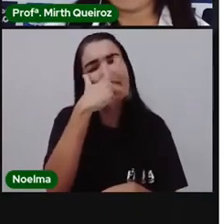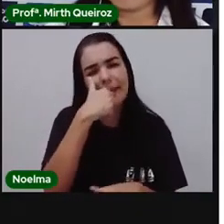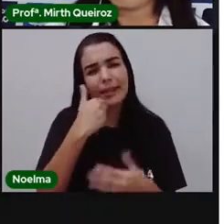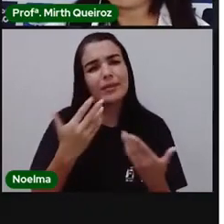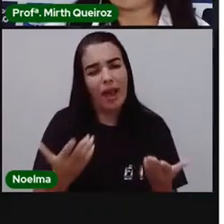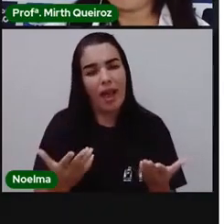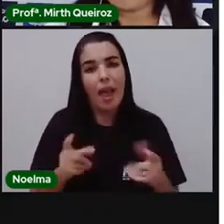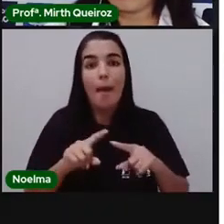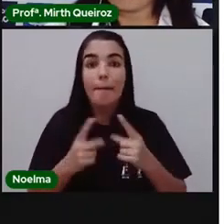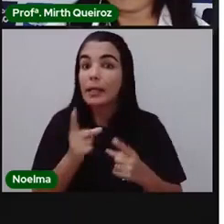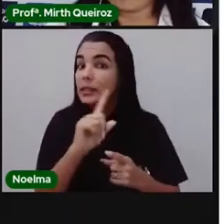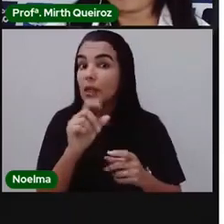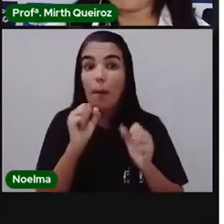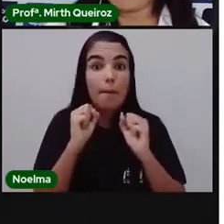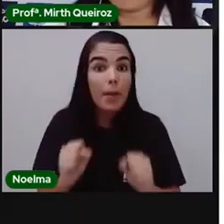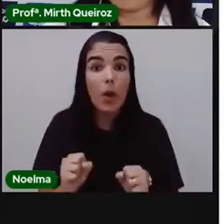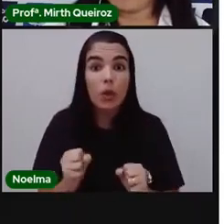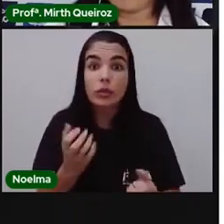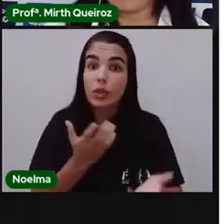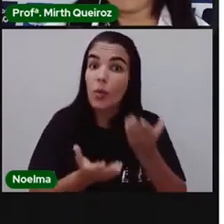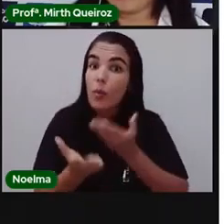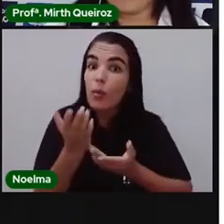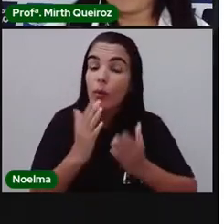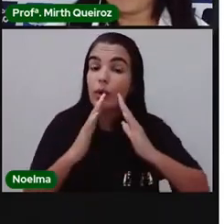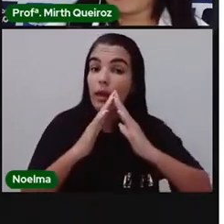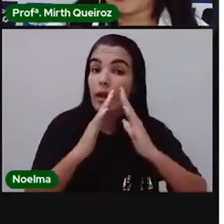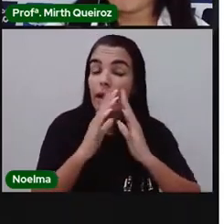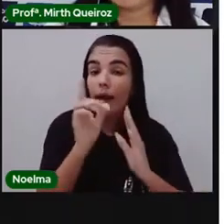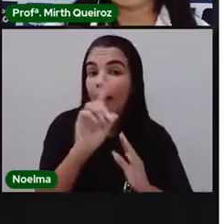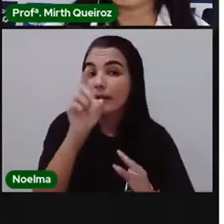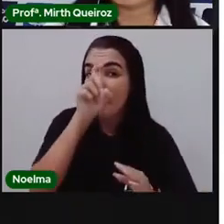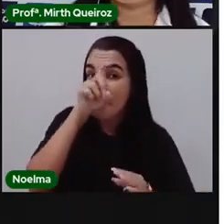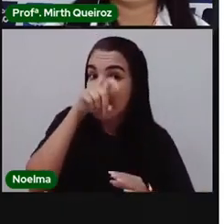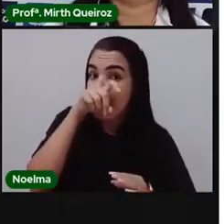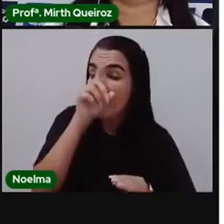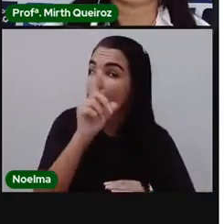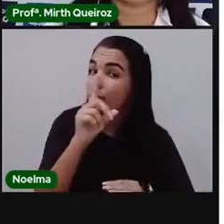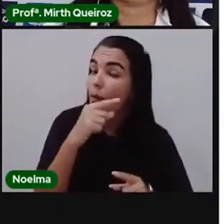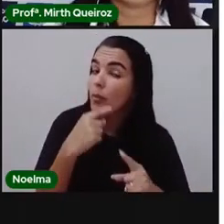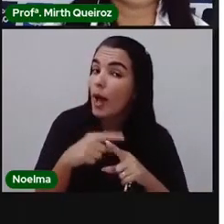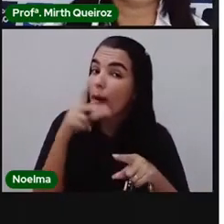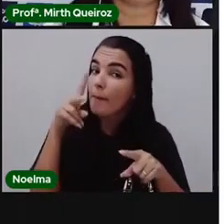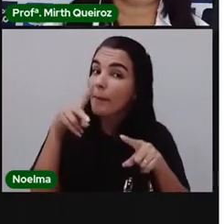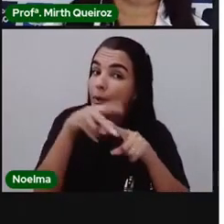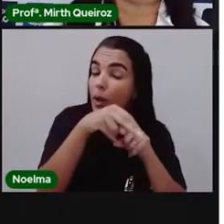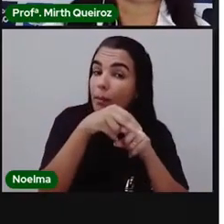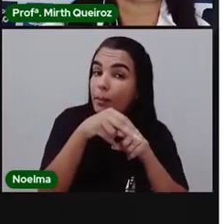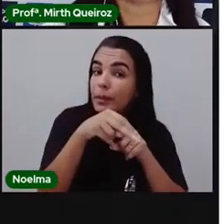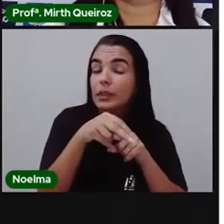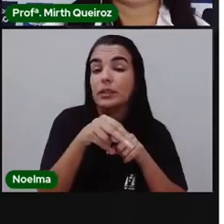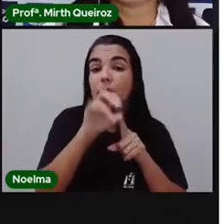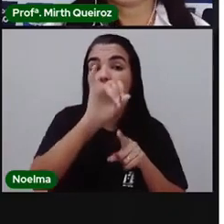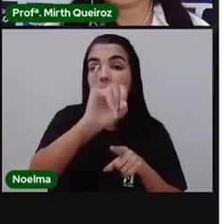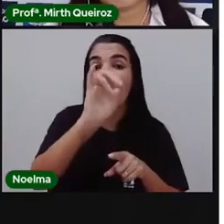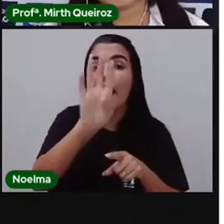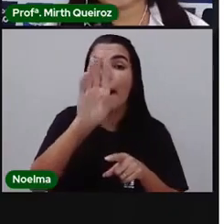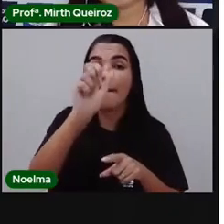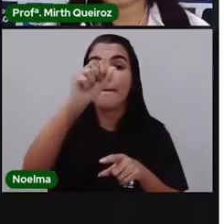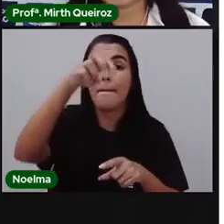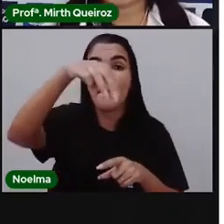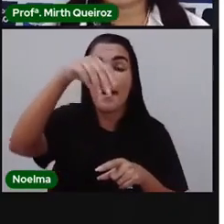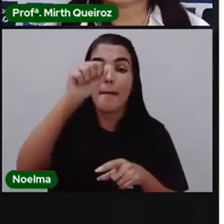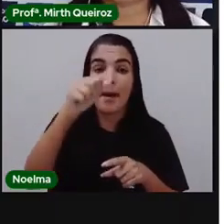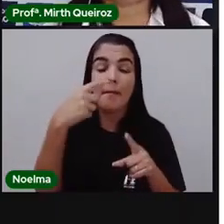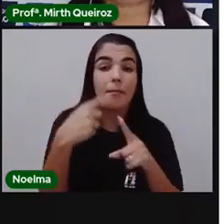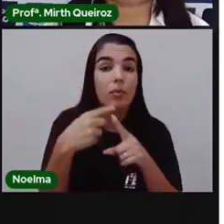Mas vocês sabiam que a gente não pode criar papagaio, que é proibido pelo Ibama? Por quê? Porque é uma forma de preservar a espécie